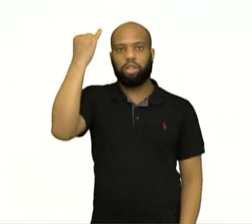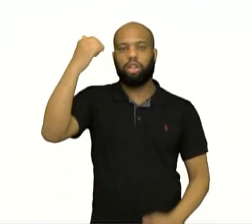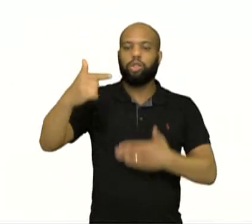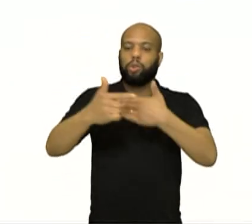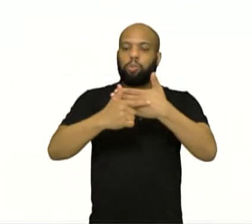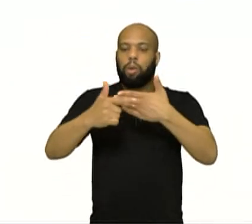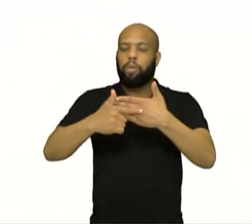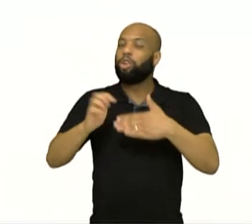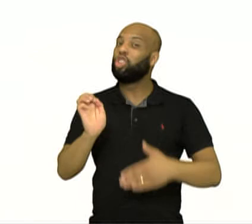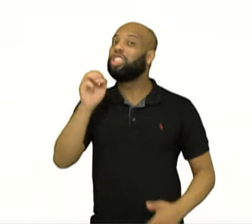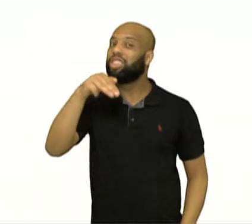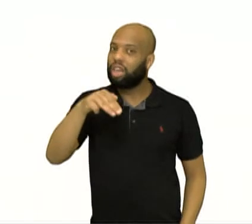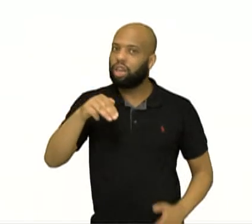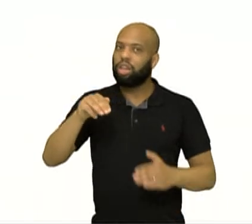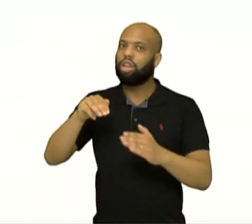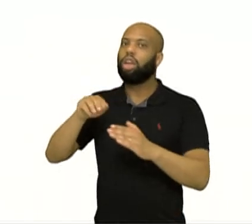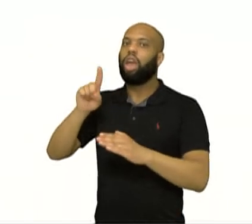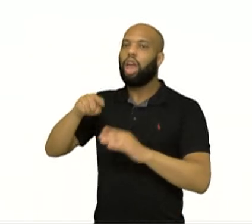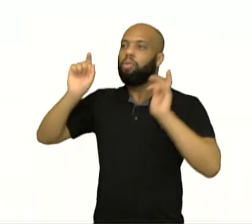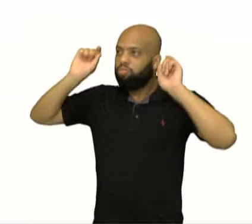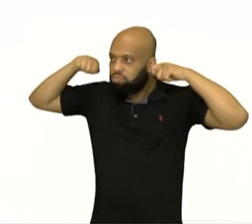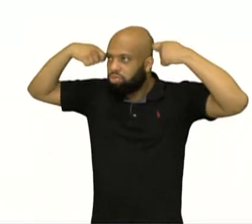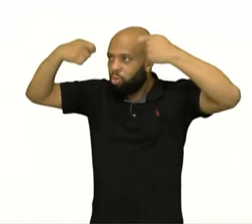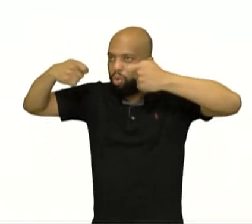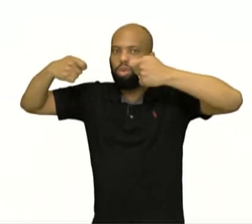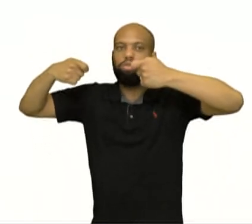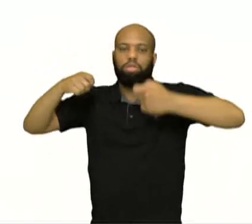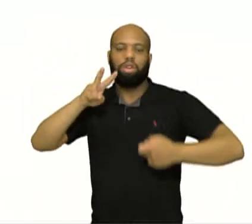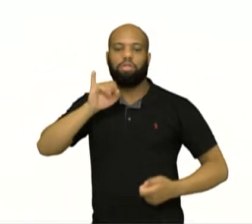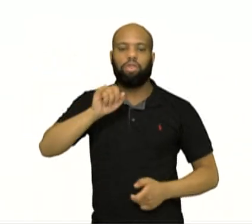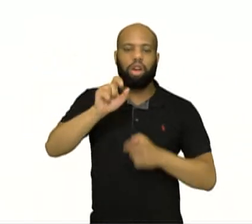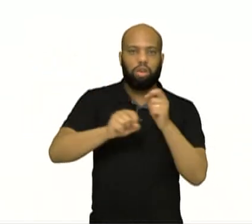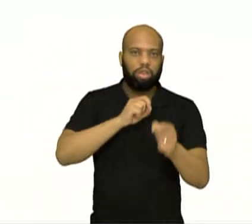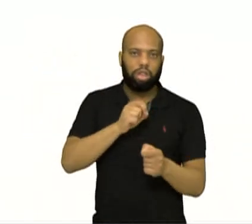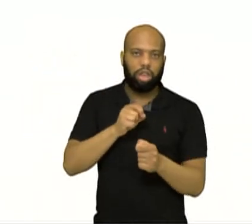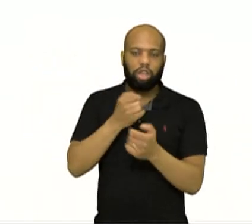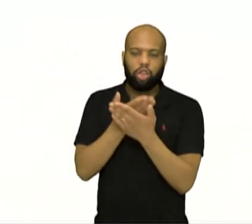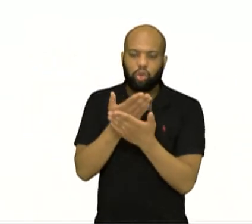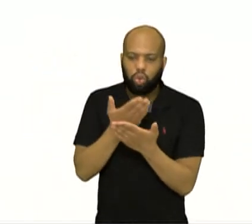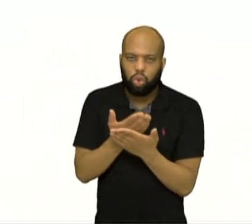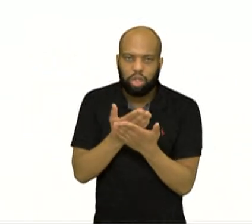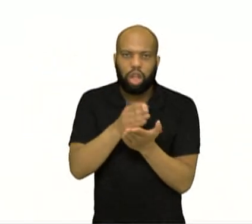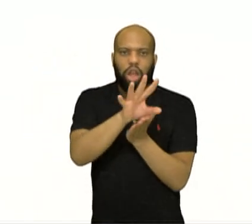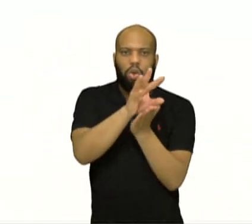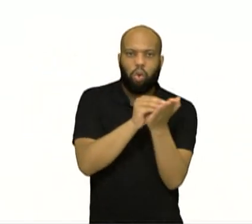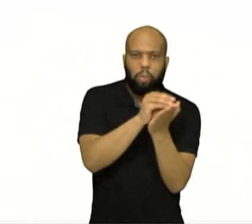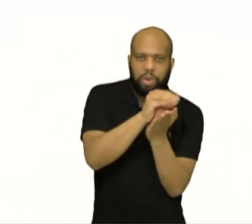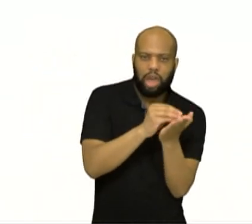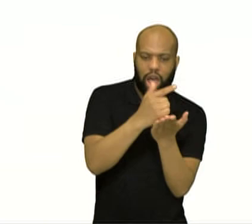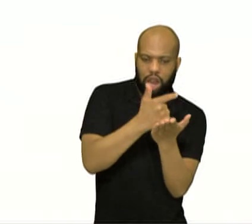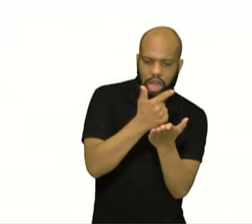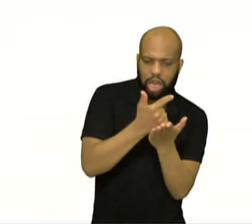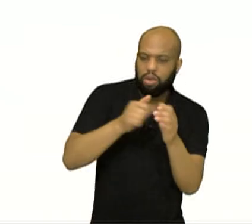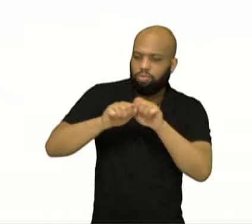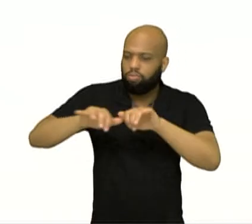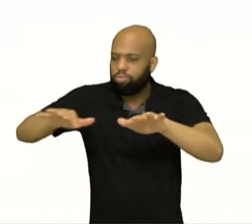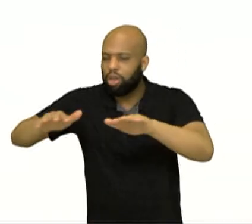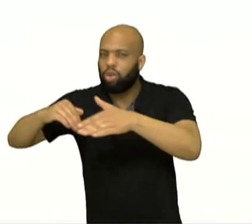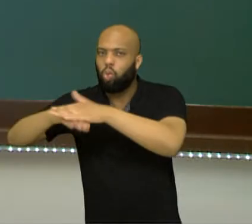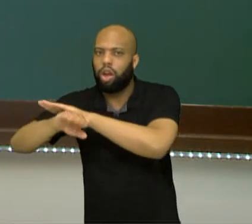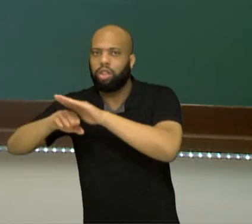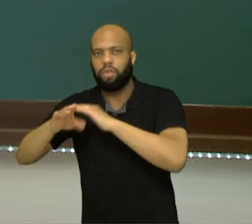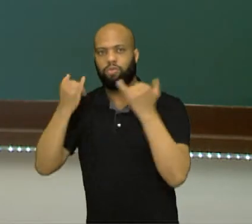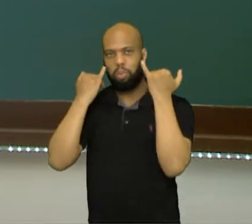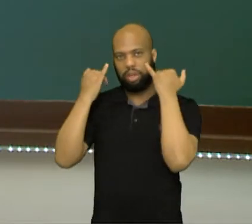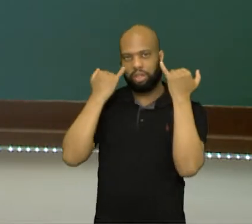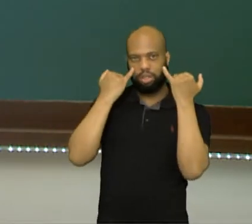monges aqui, neste momento, para a preservação do intelecto. Os grandes centros intelectuais